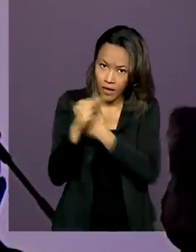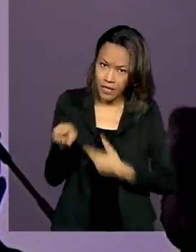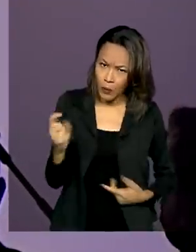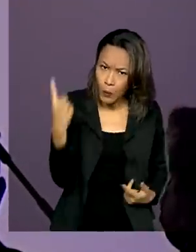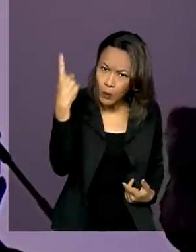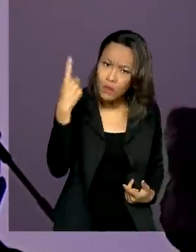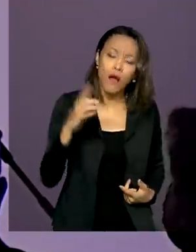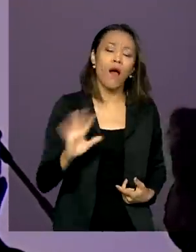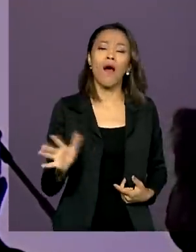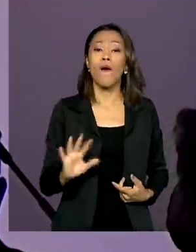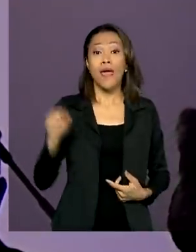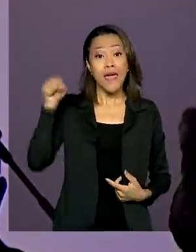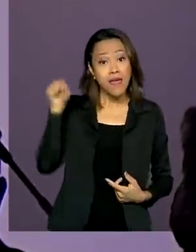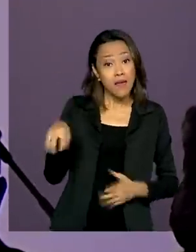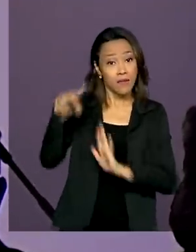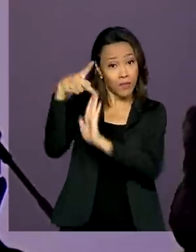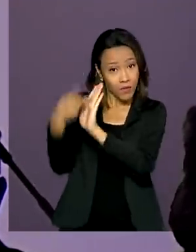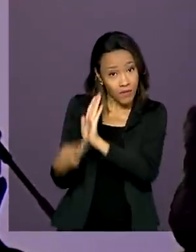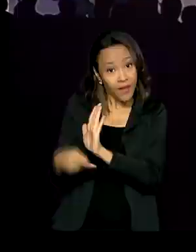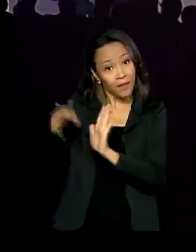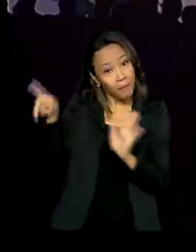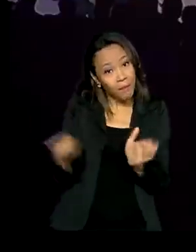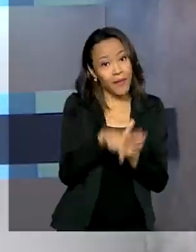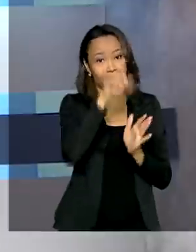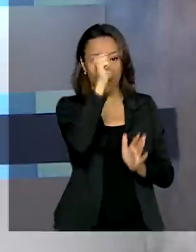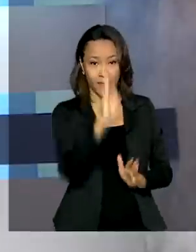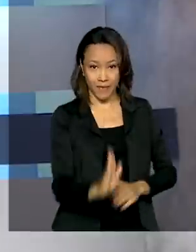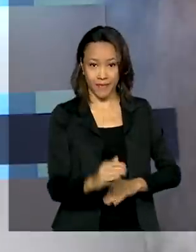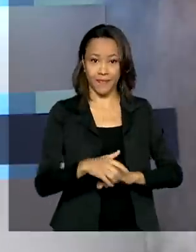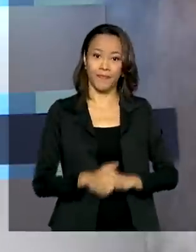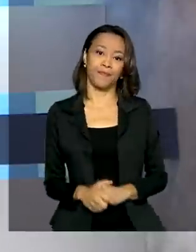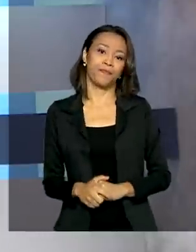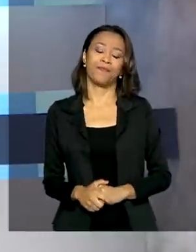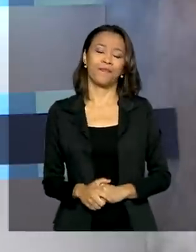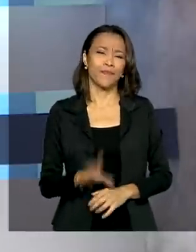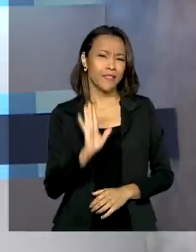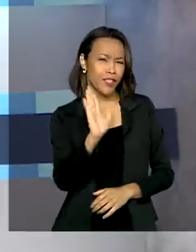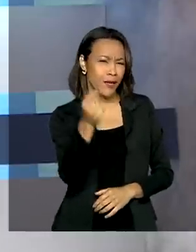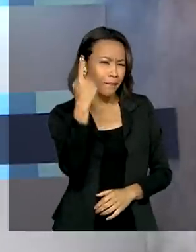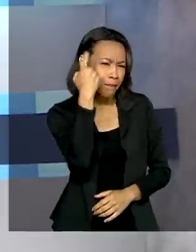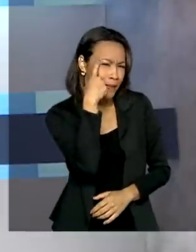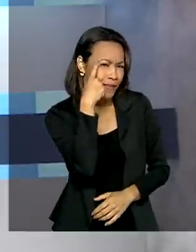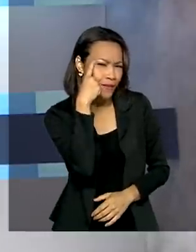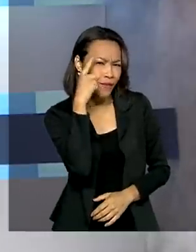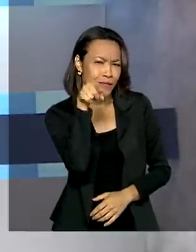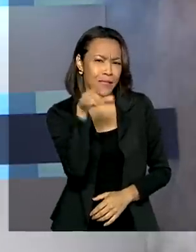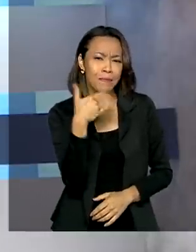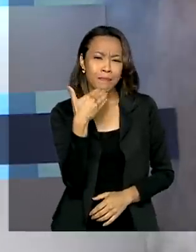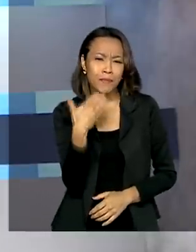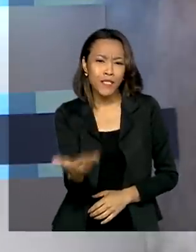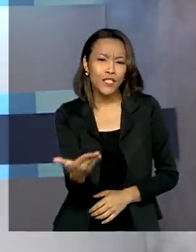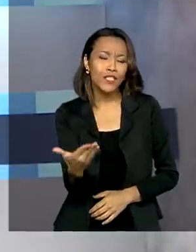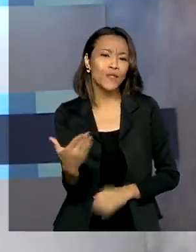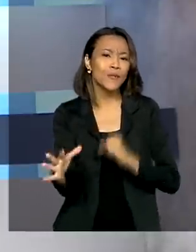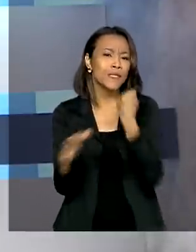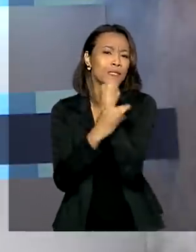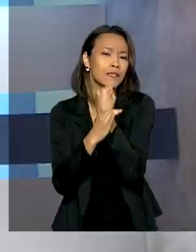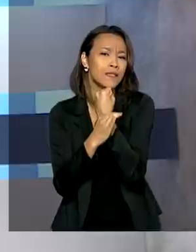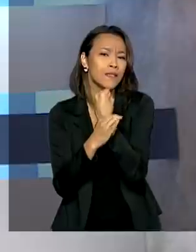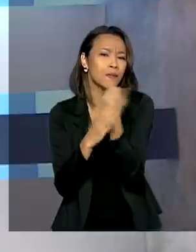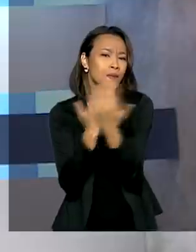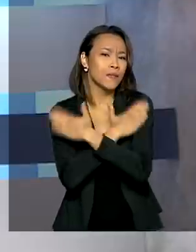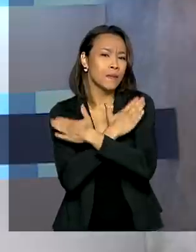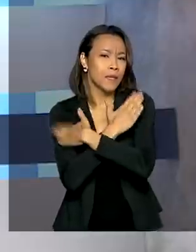é um projeto do Brasil. Já pensou em pedir o seguro-desemprego pelo celular?